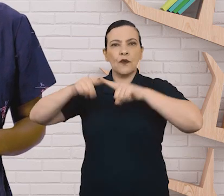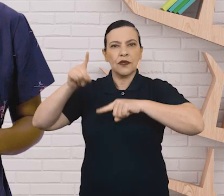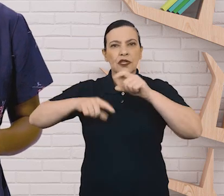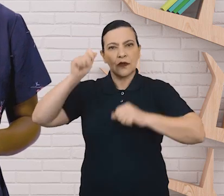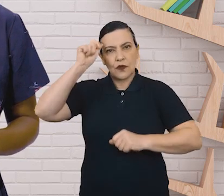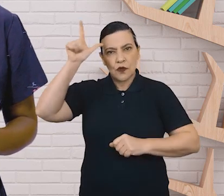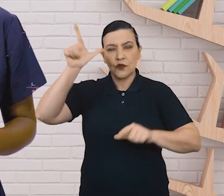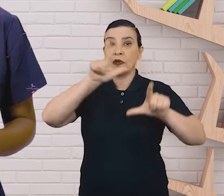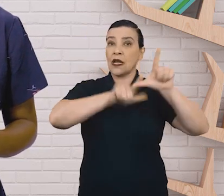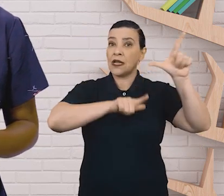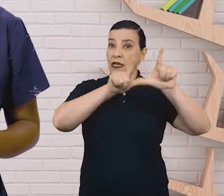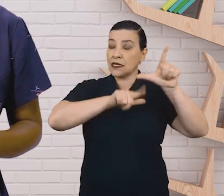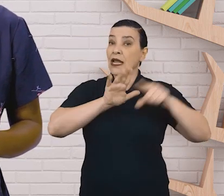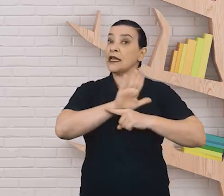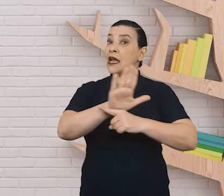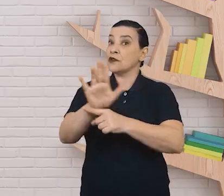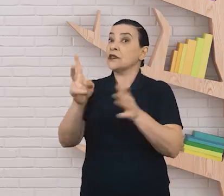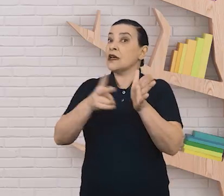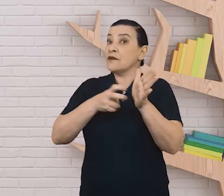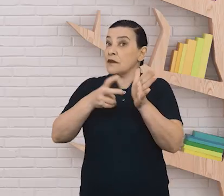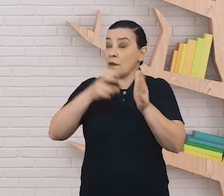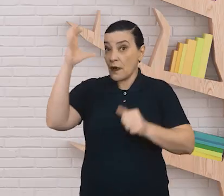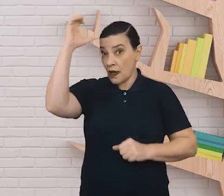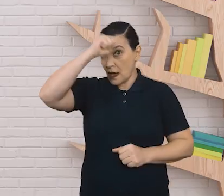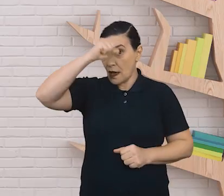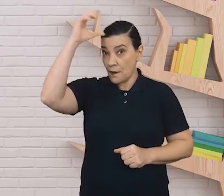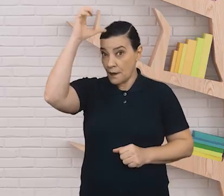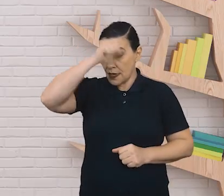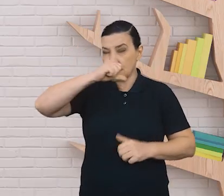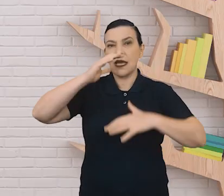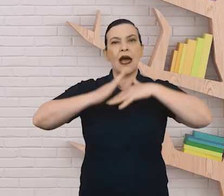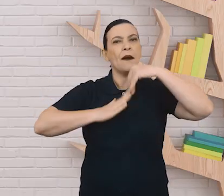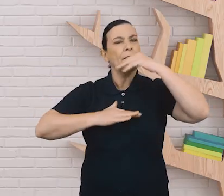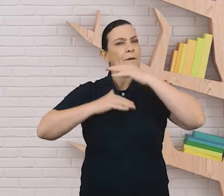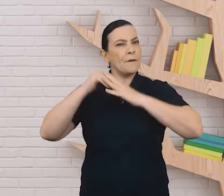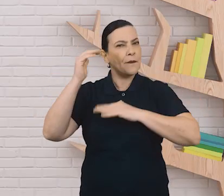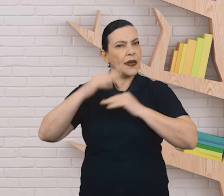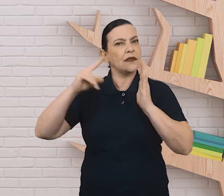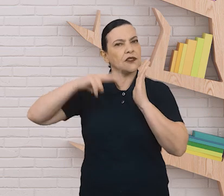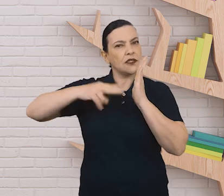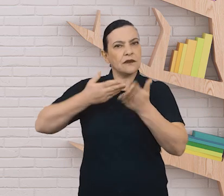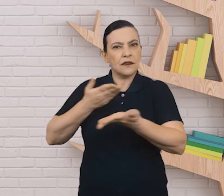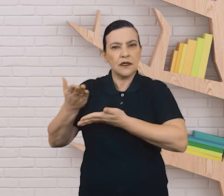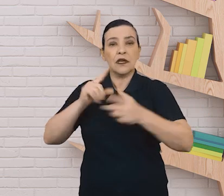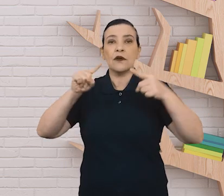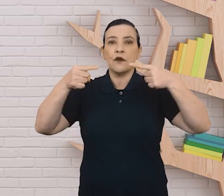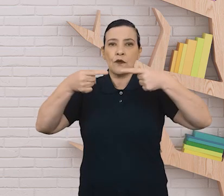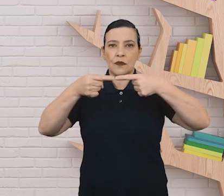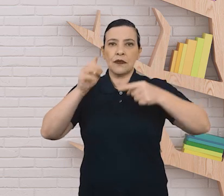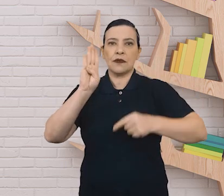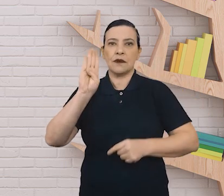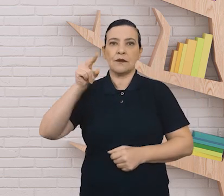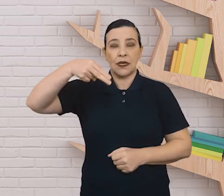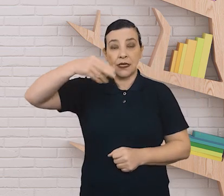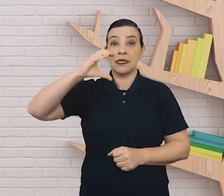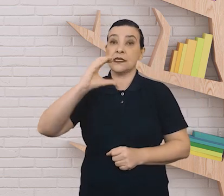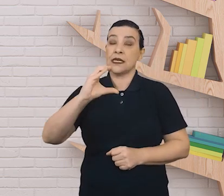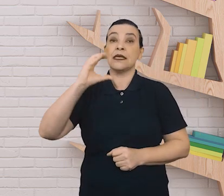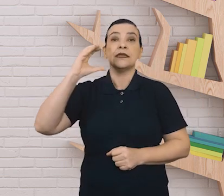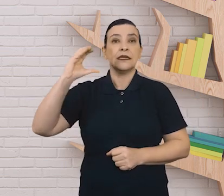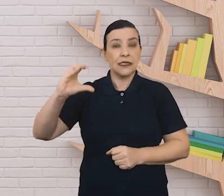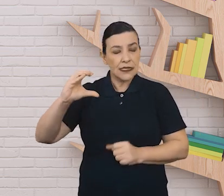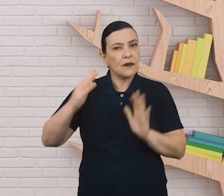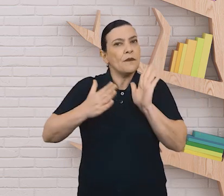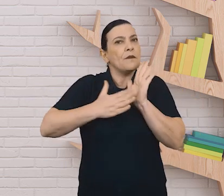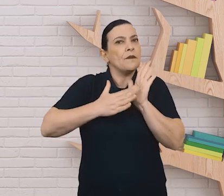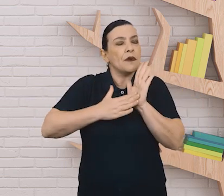e para a ampliação de vocabulário. A prática da leitura dialogada está alinhada à Base Nacional Comum Curricular, a BNCC,